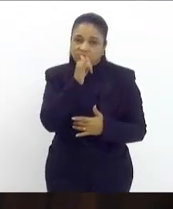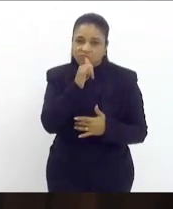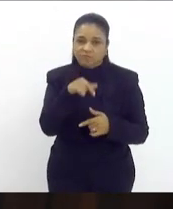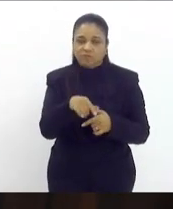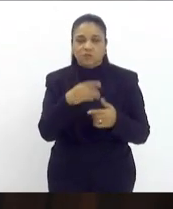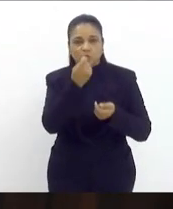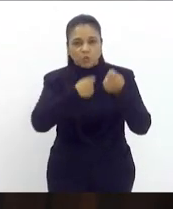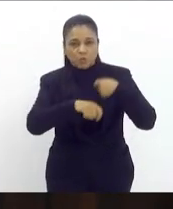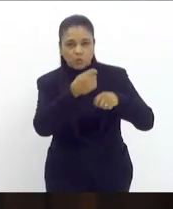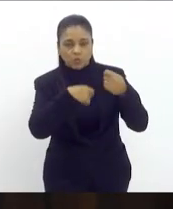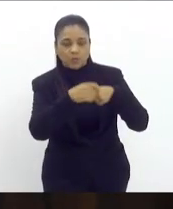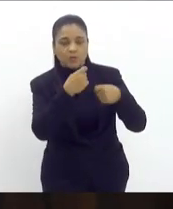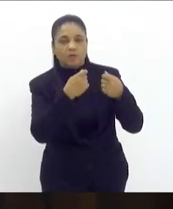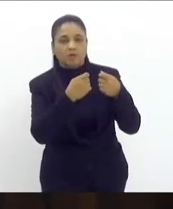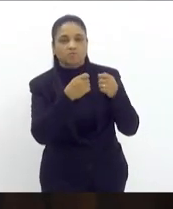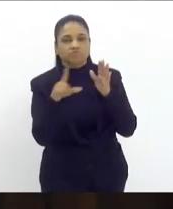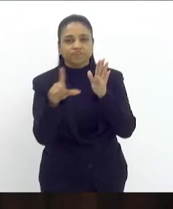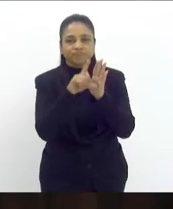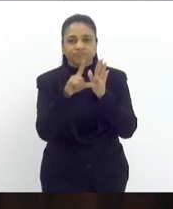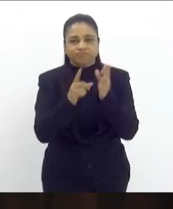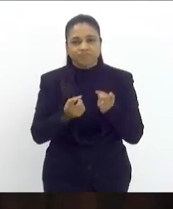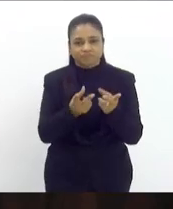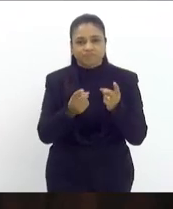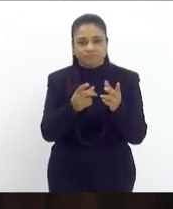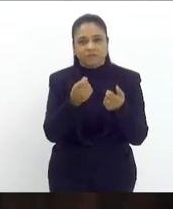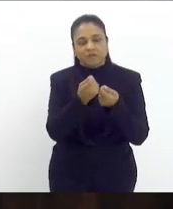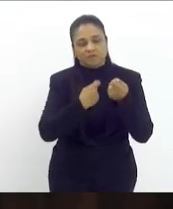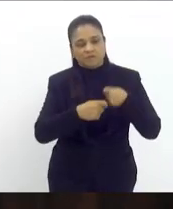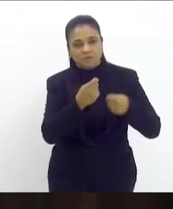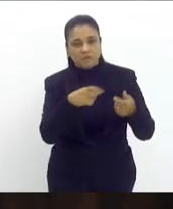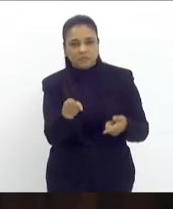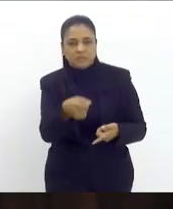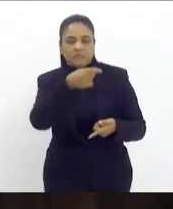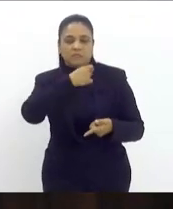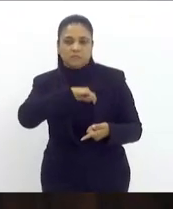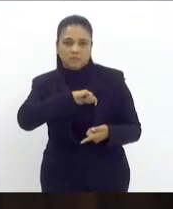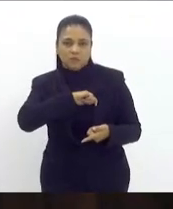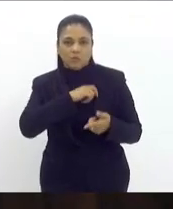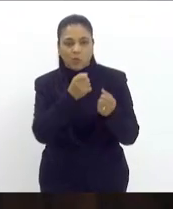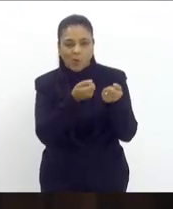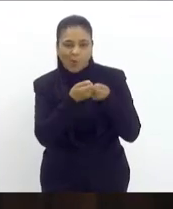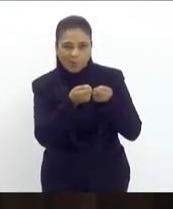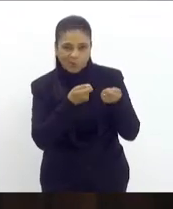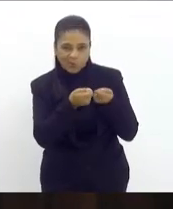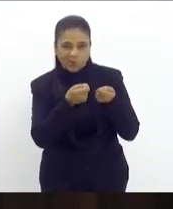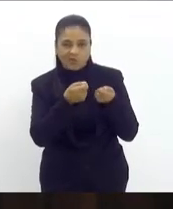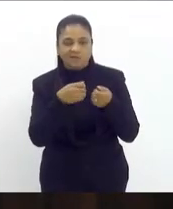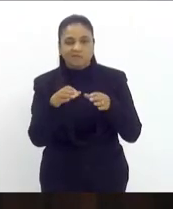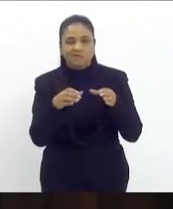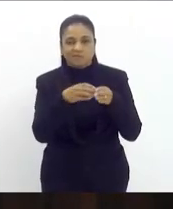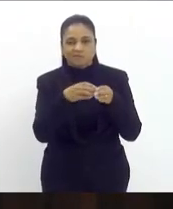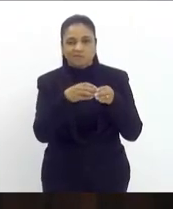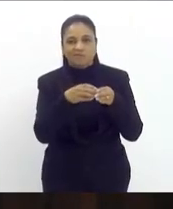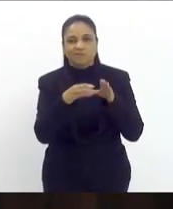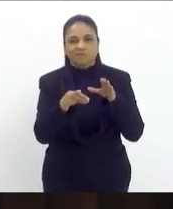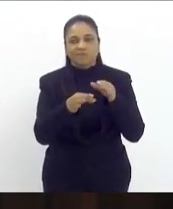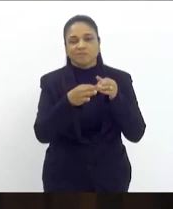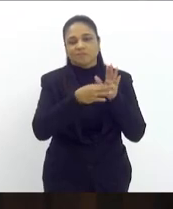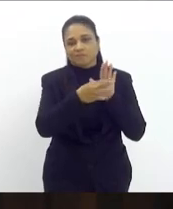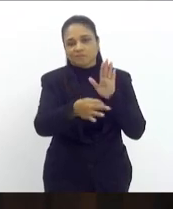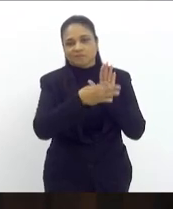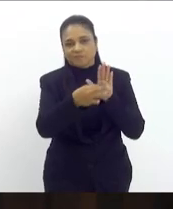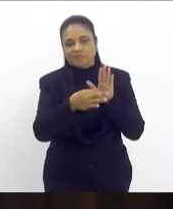de Economia, Indústria e Comércio e de Orçamento, Finanças, Fiscalização Financeira e Controle. Para emitir parecer pela Comissão de Constituição e